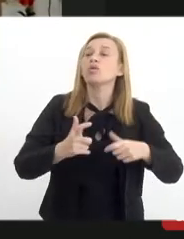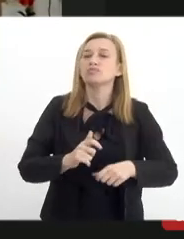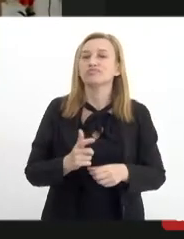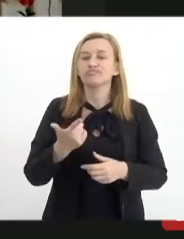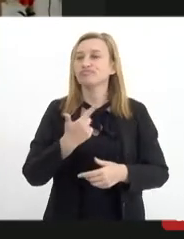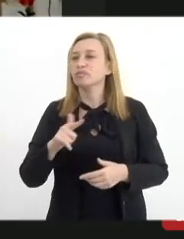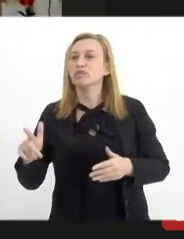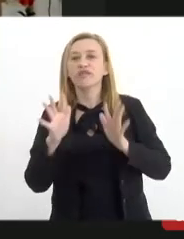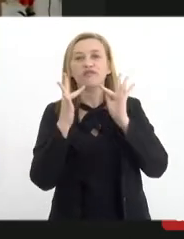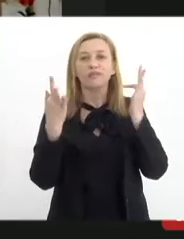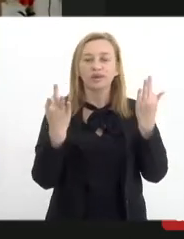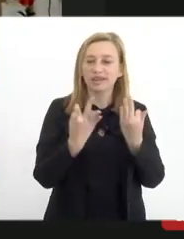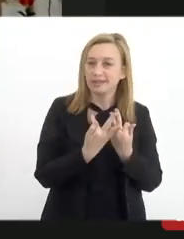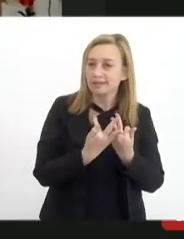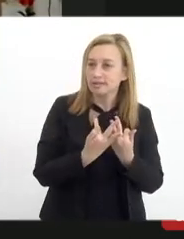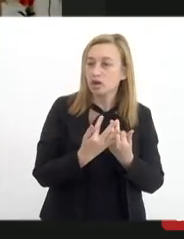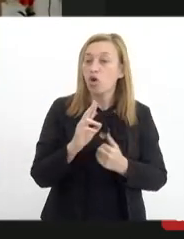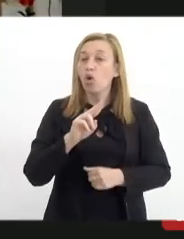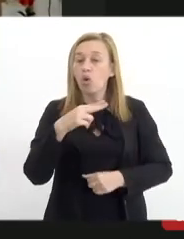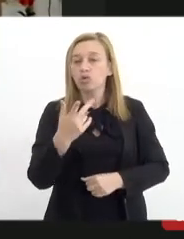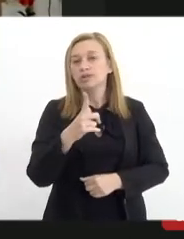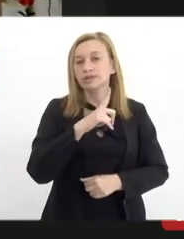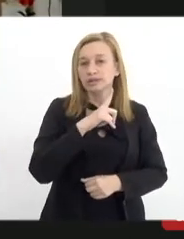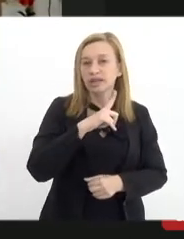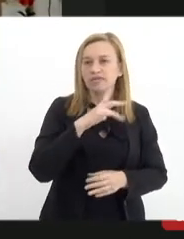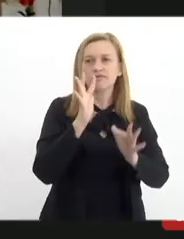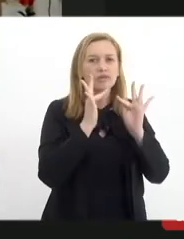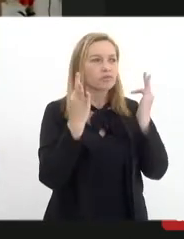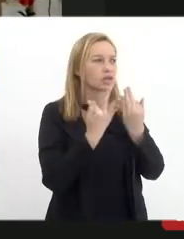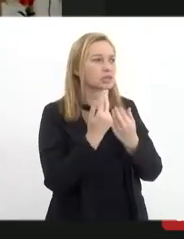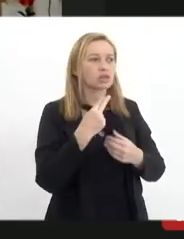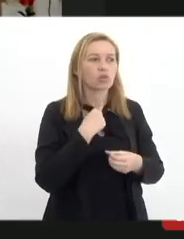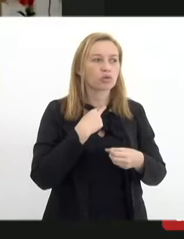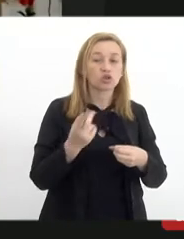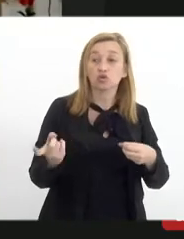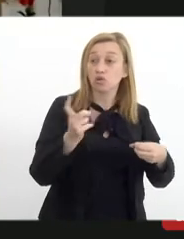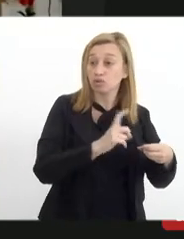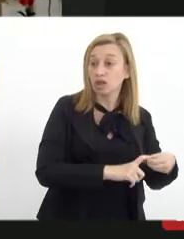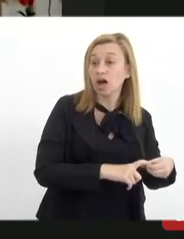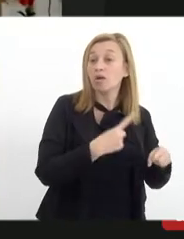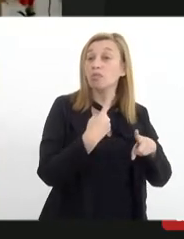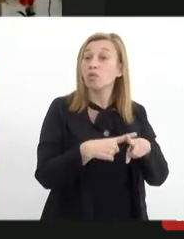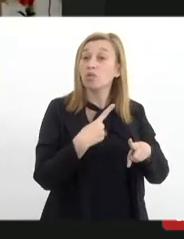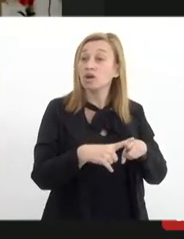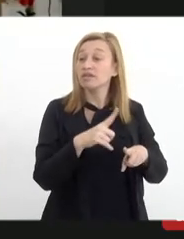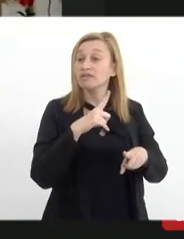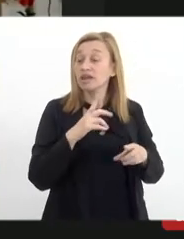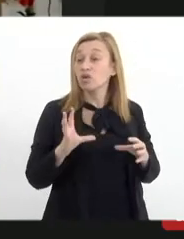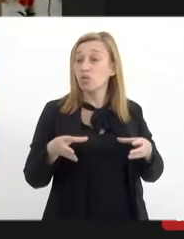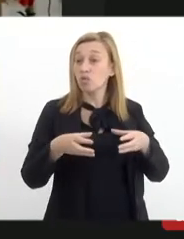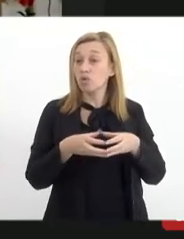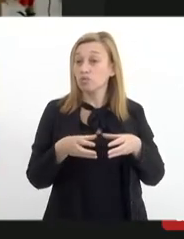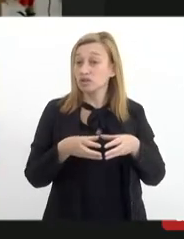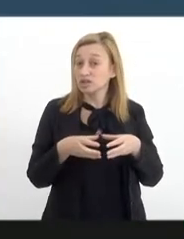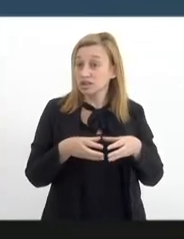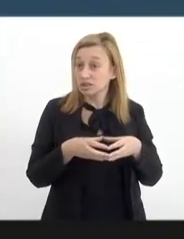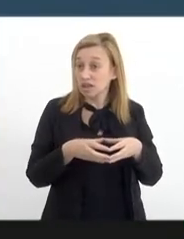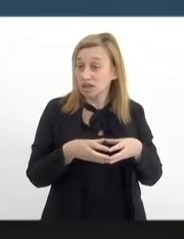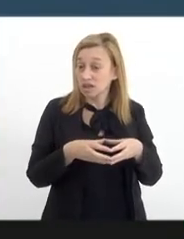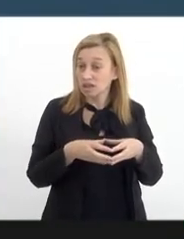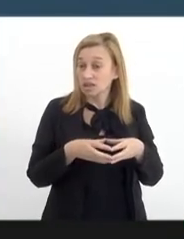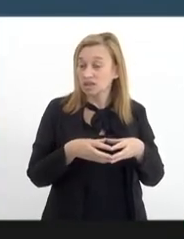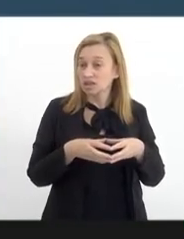tem família ou se tem família não pode voltar porque existem as comunidades que têm as